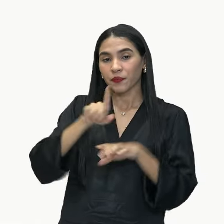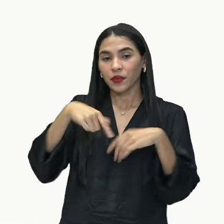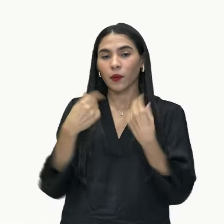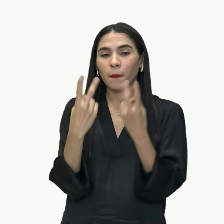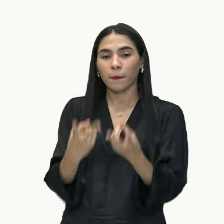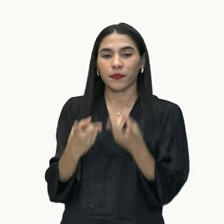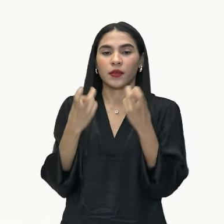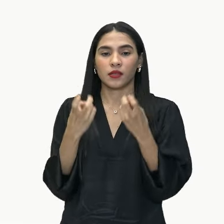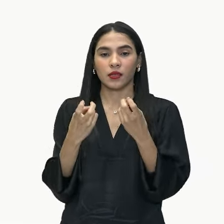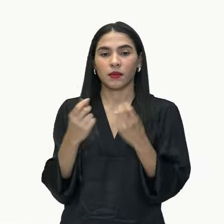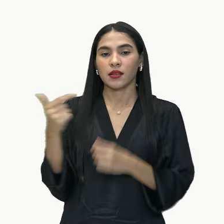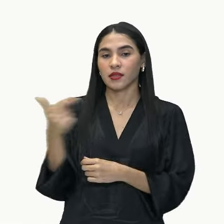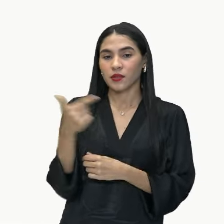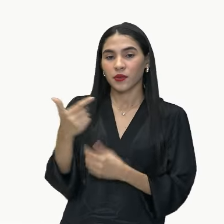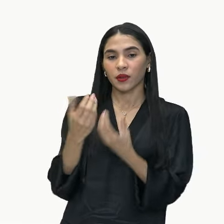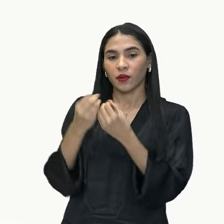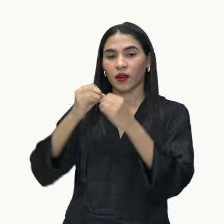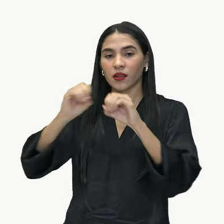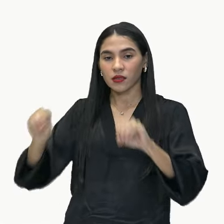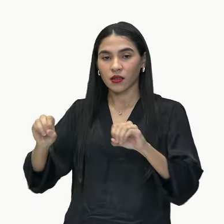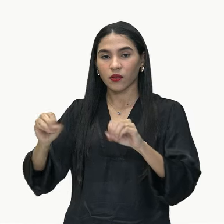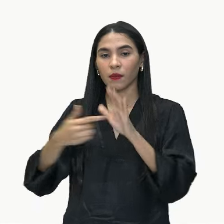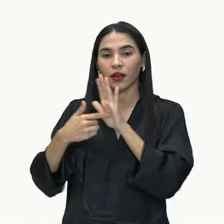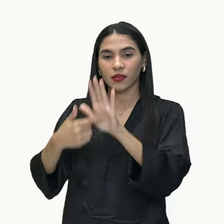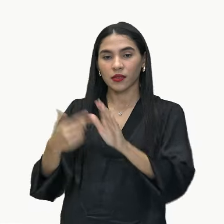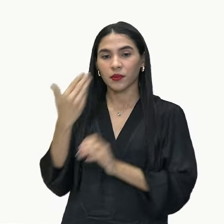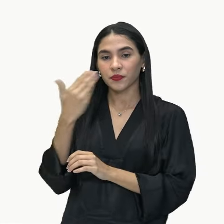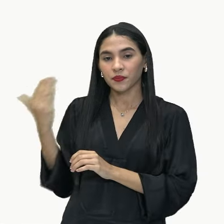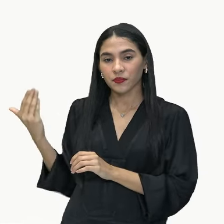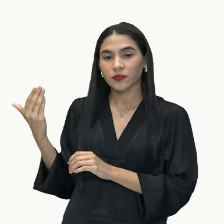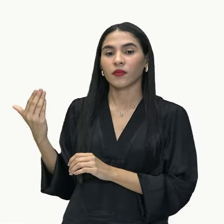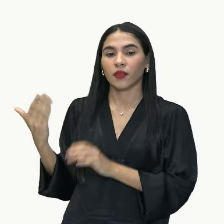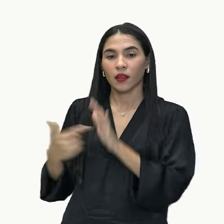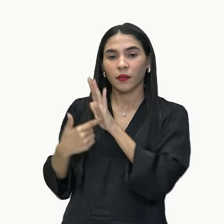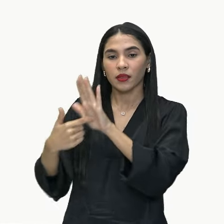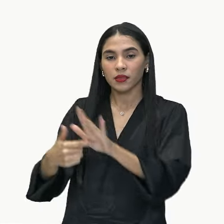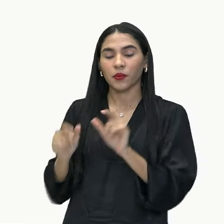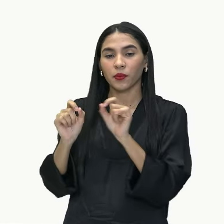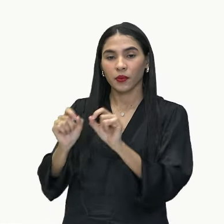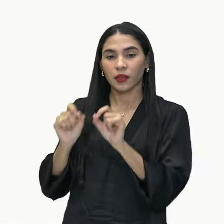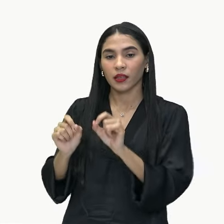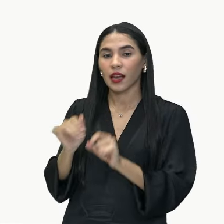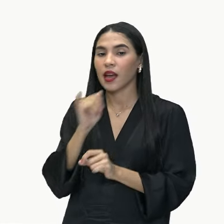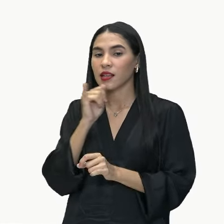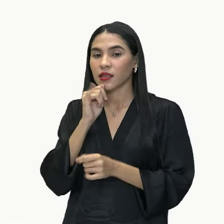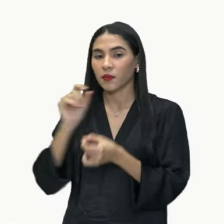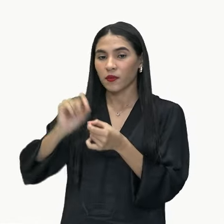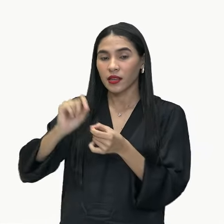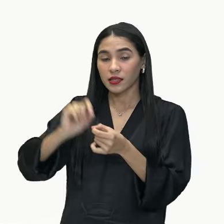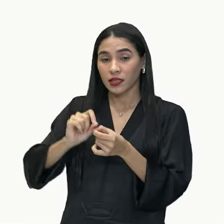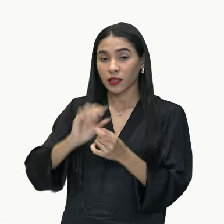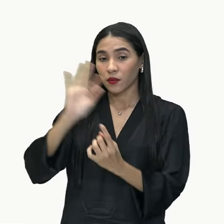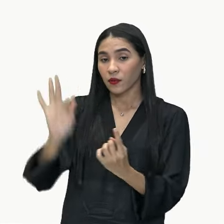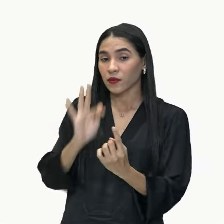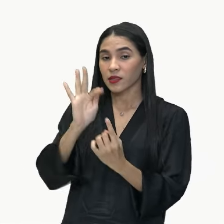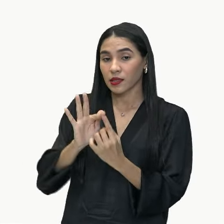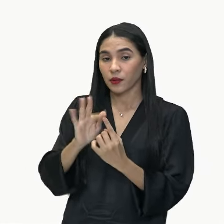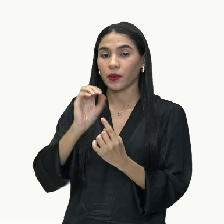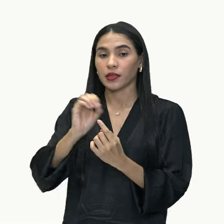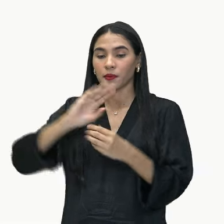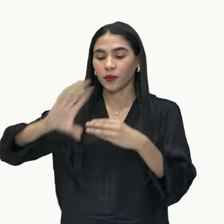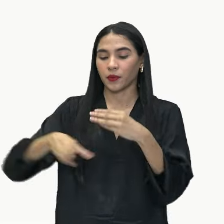essa segunda oração que apareceu aqui, ela apareceu para quê? Para fazer função de